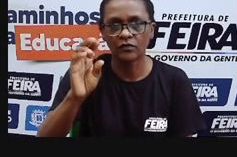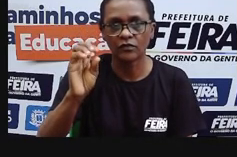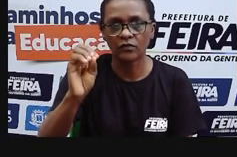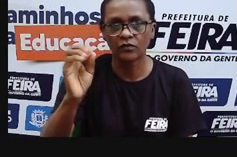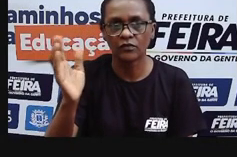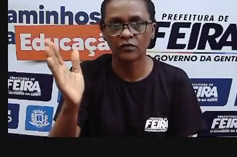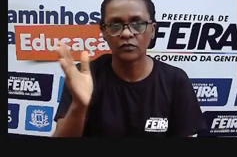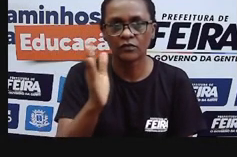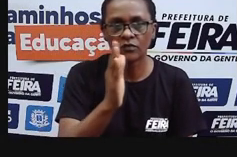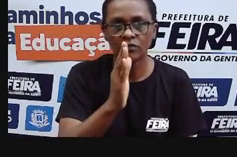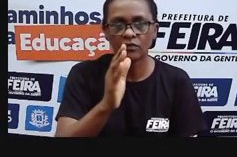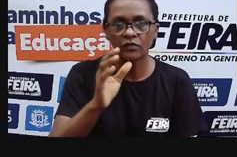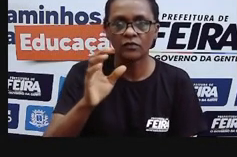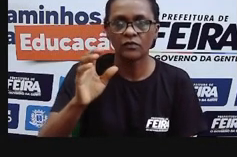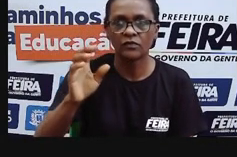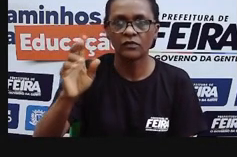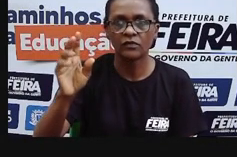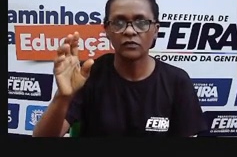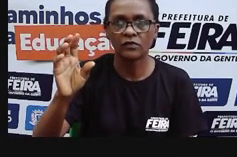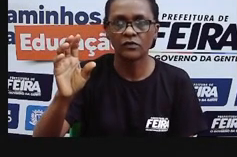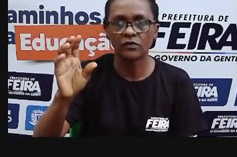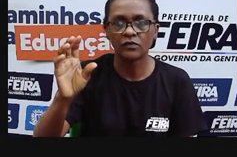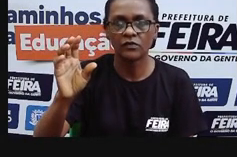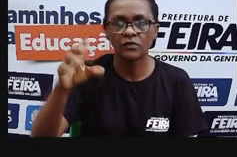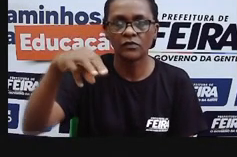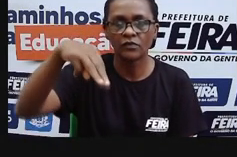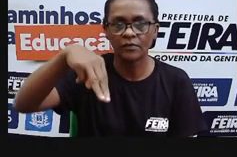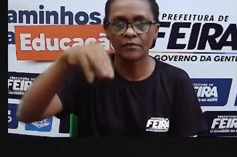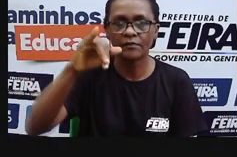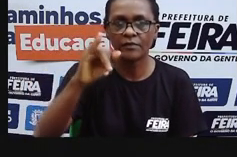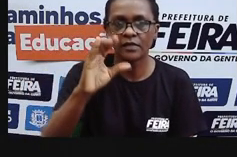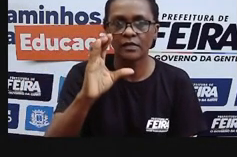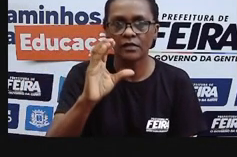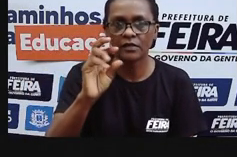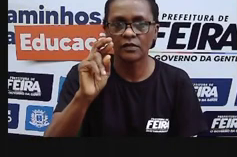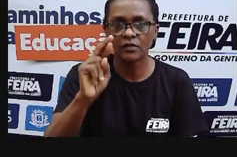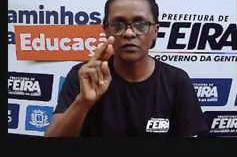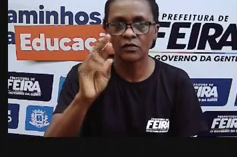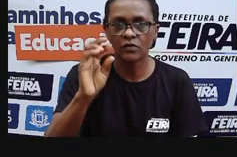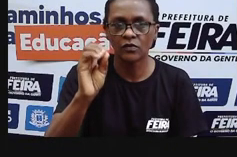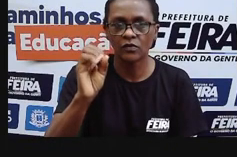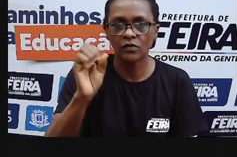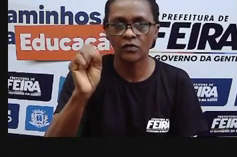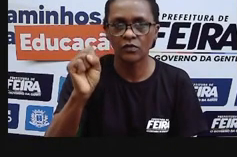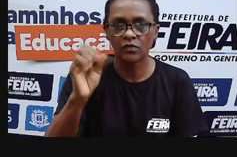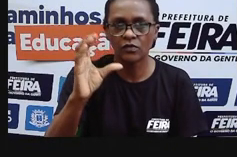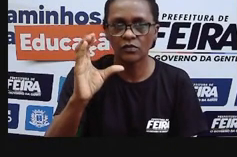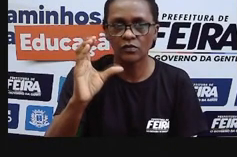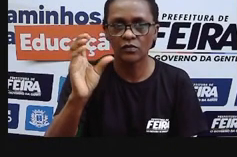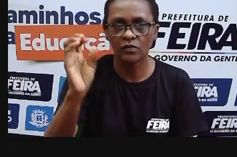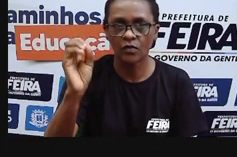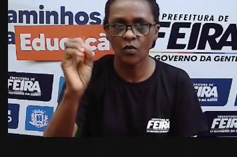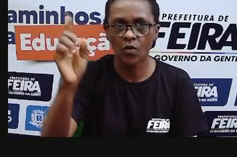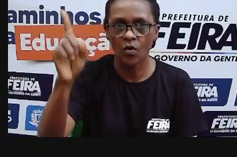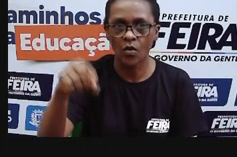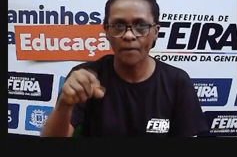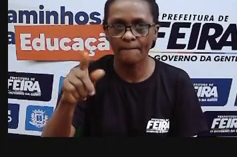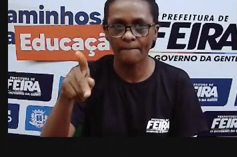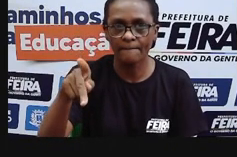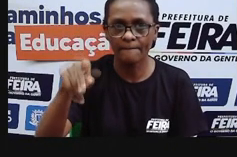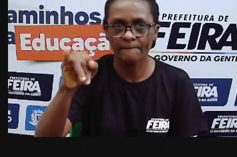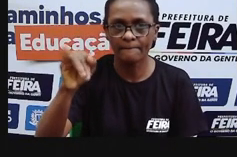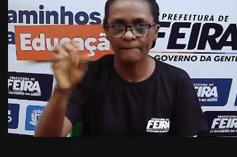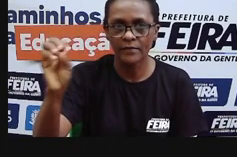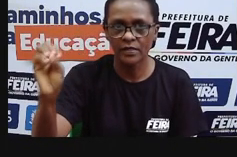Hans Janssen e Zacharia Janssen, né? Que eram irmãos. Mas só que